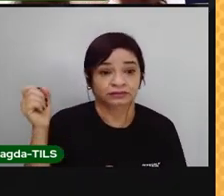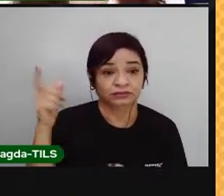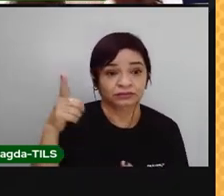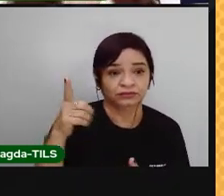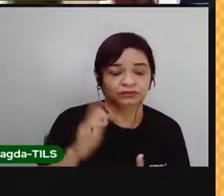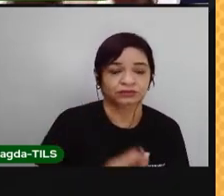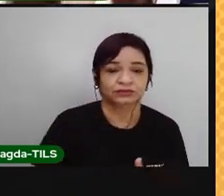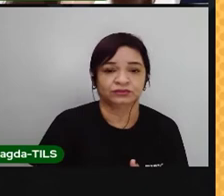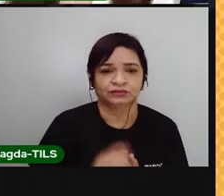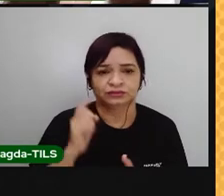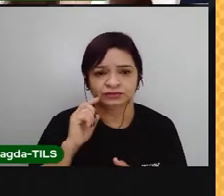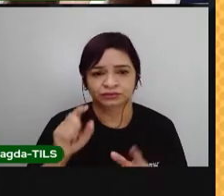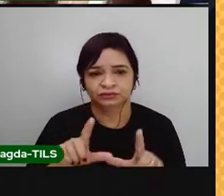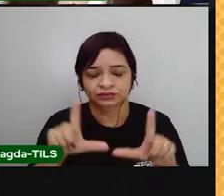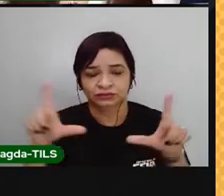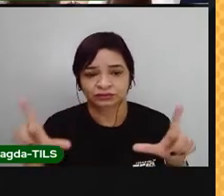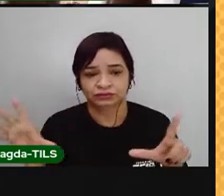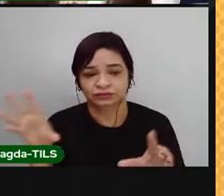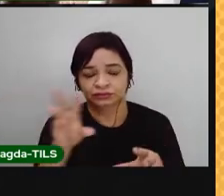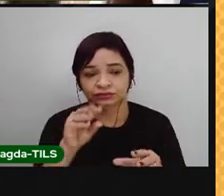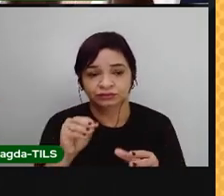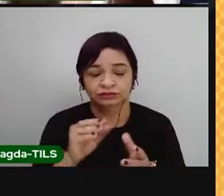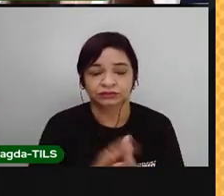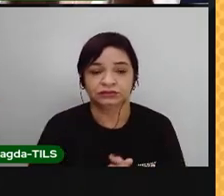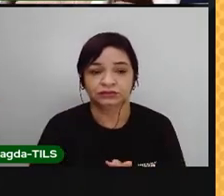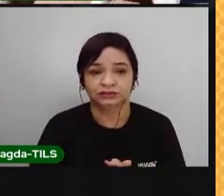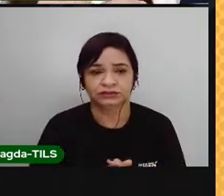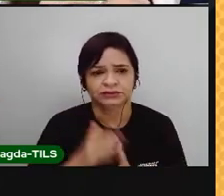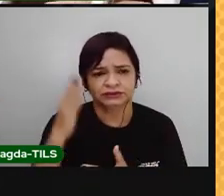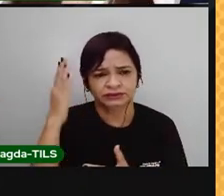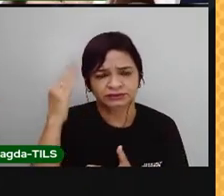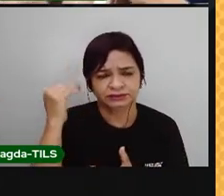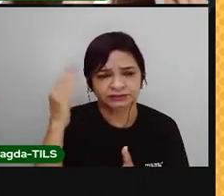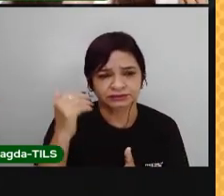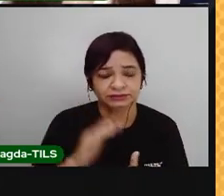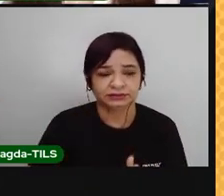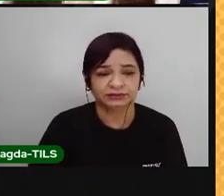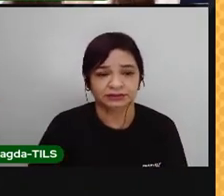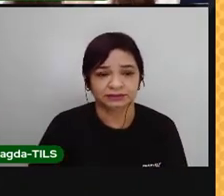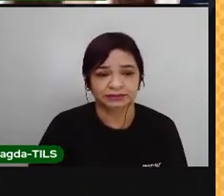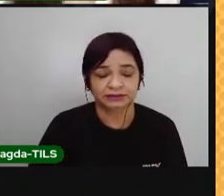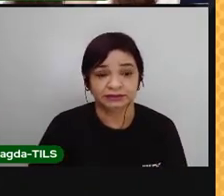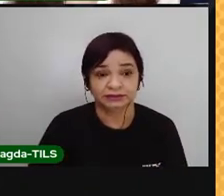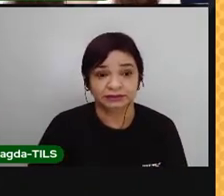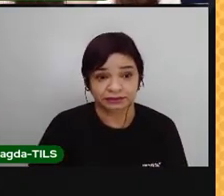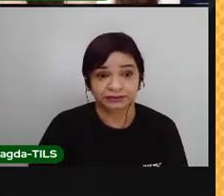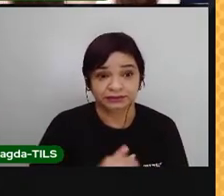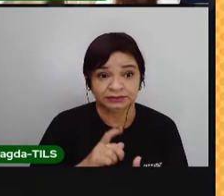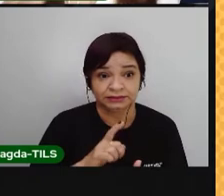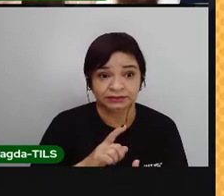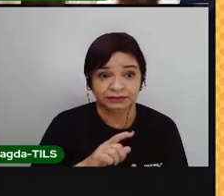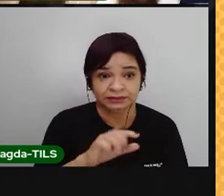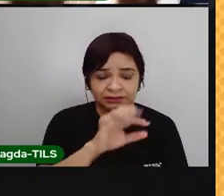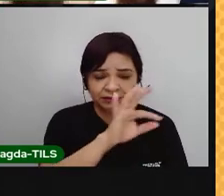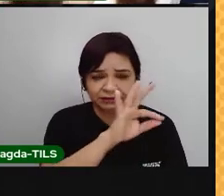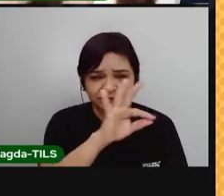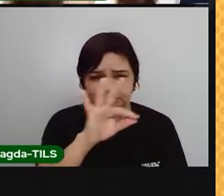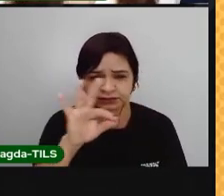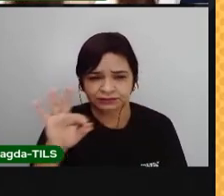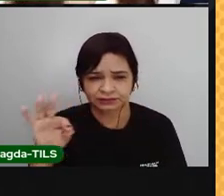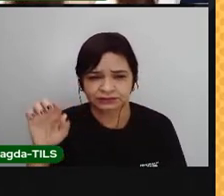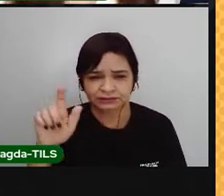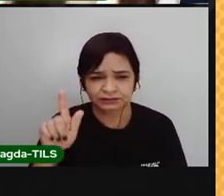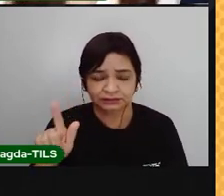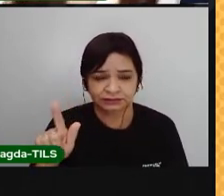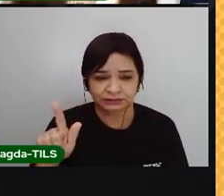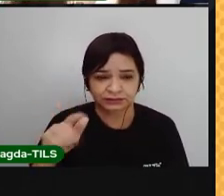dois quadros com um resumo. Então, a gente sabe que existe uma linha do Equador, que é uma linha imaginária, que divide o nosso planeta em